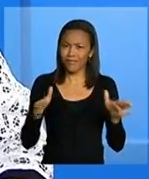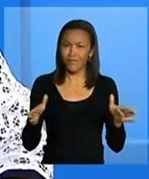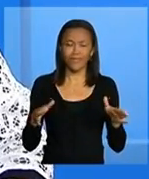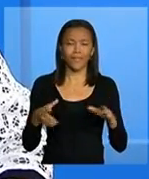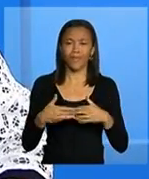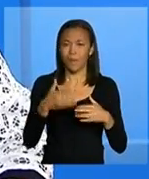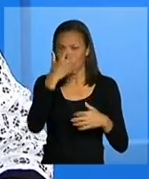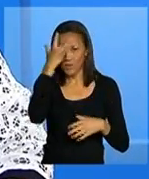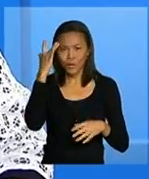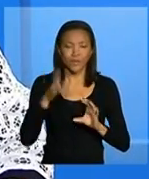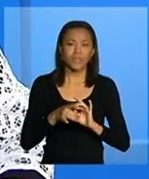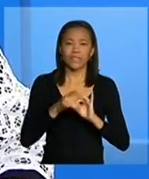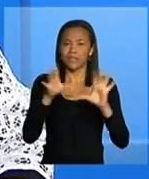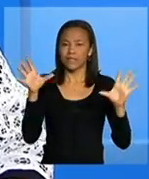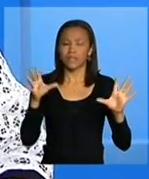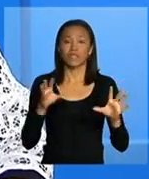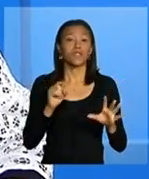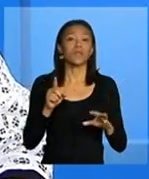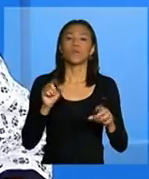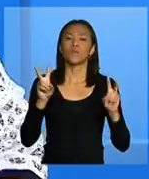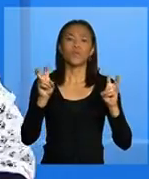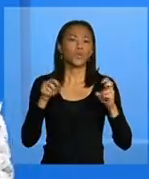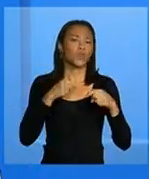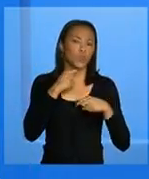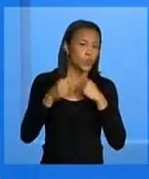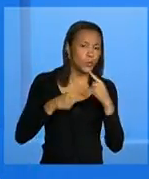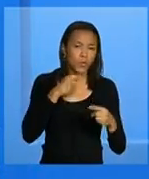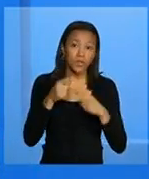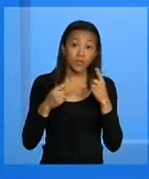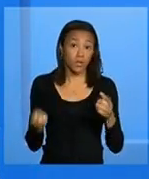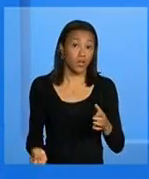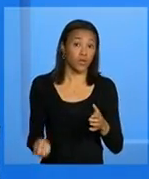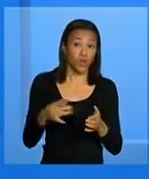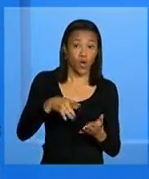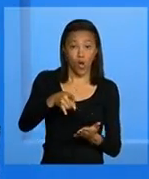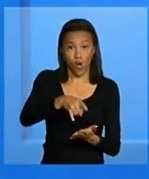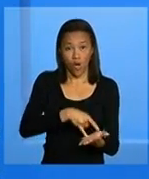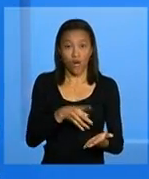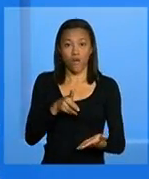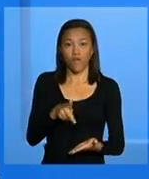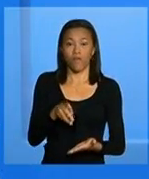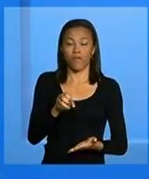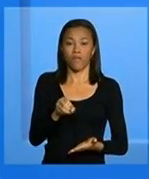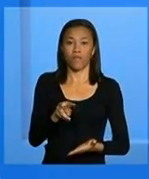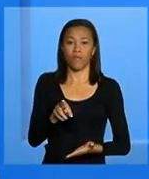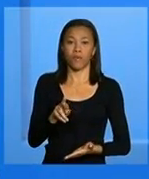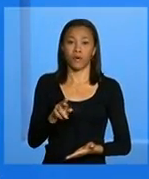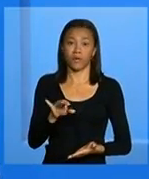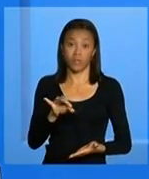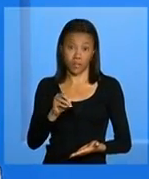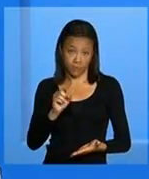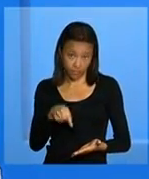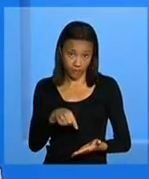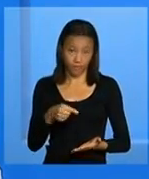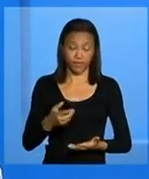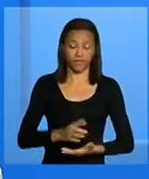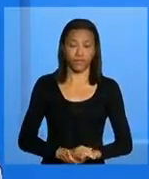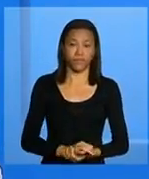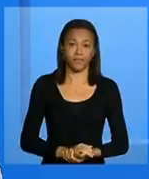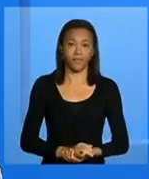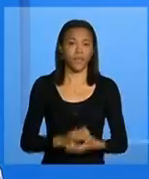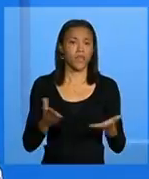público elas são sobre as dúvidas sobre a nova portaria e instrução operacional bom